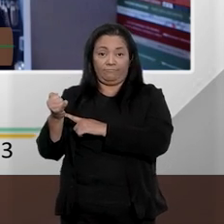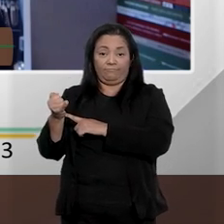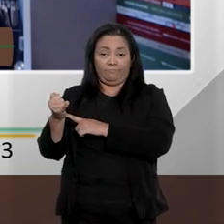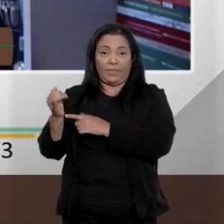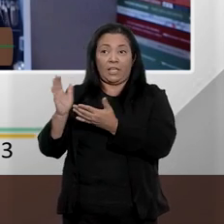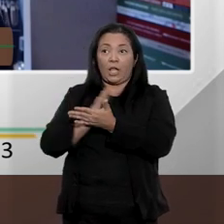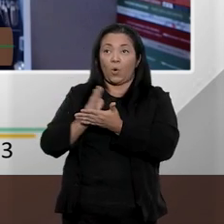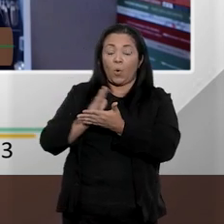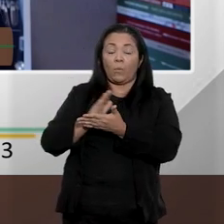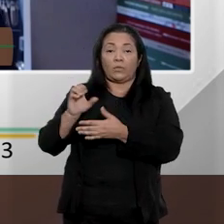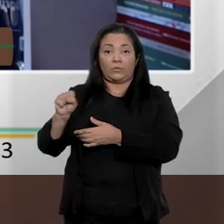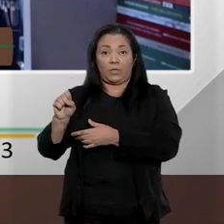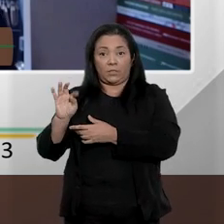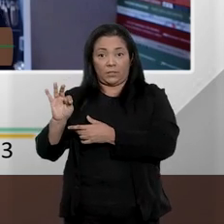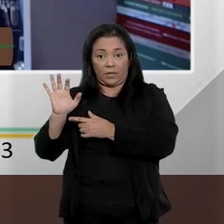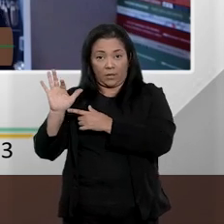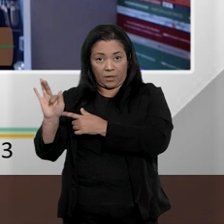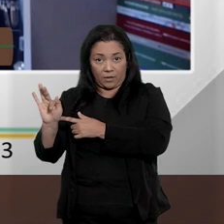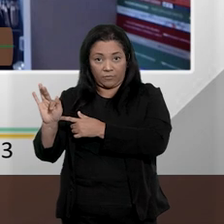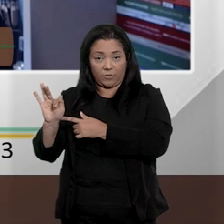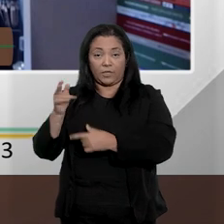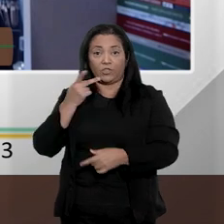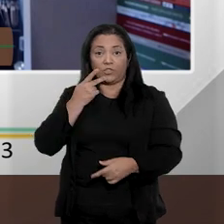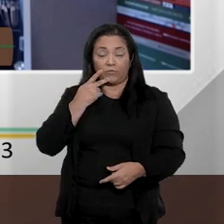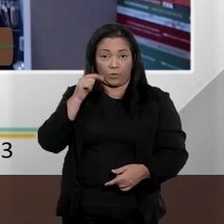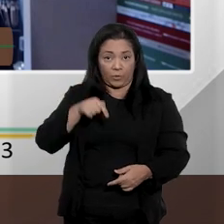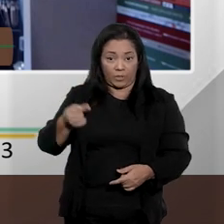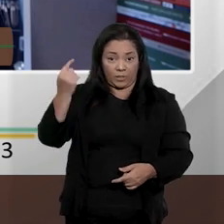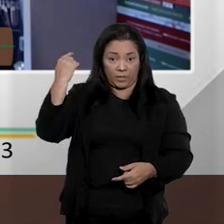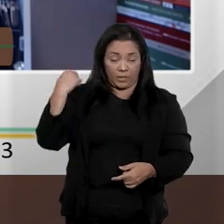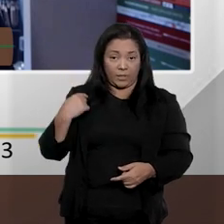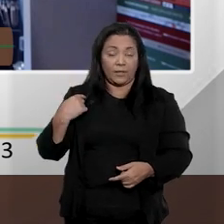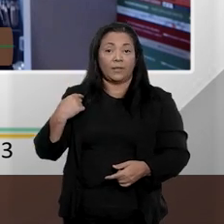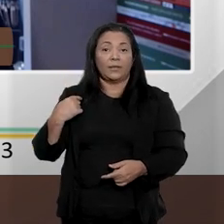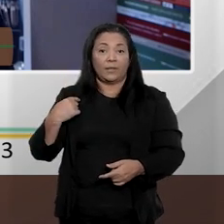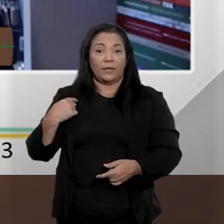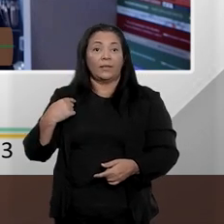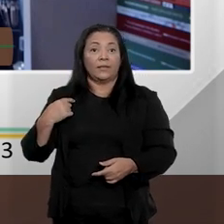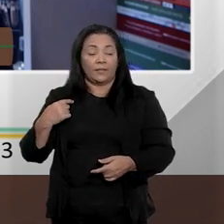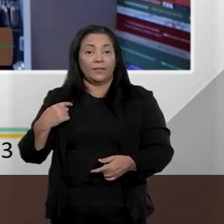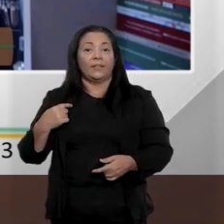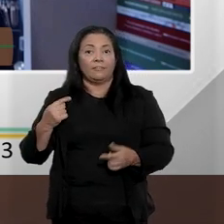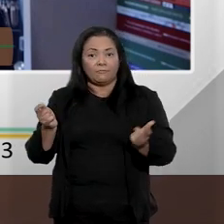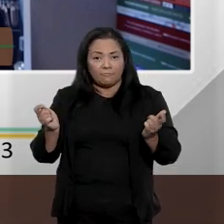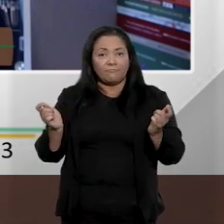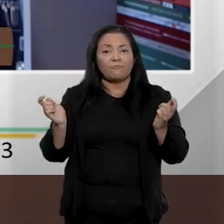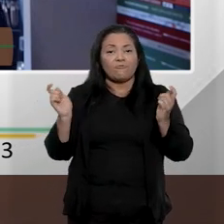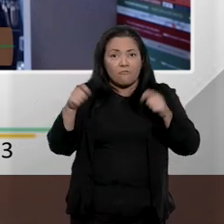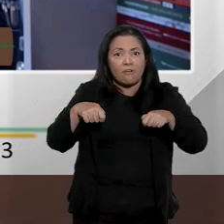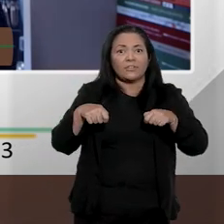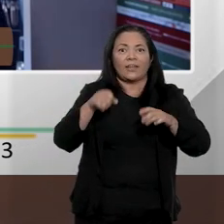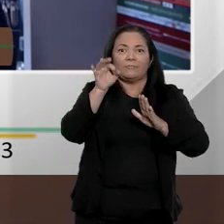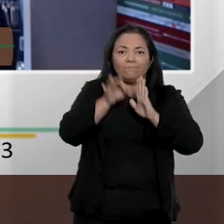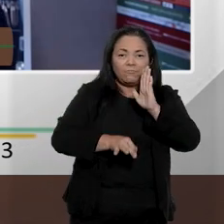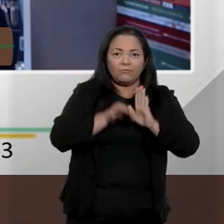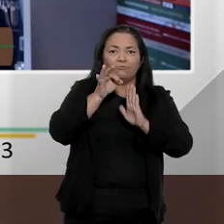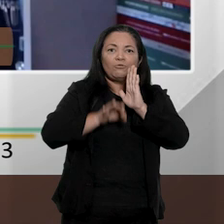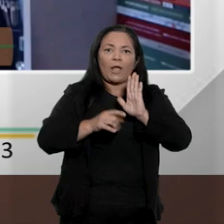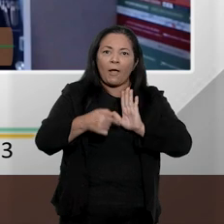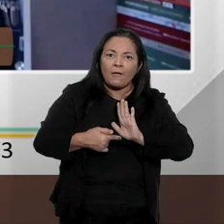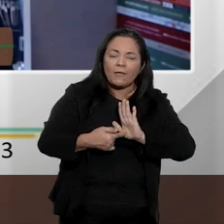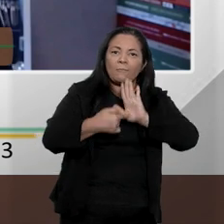algumas também do STF, como nós falamos há pouco, têm dado conta de expor isso, de mostrar as vísceras desse racismo.